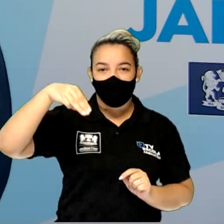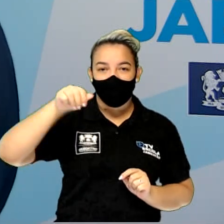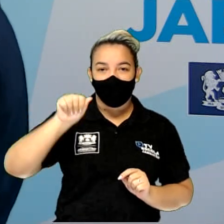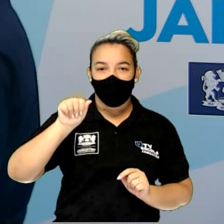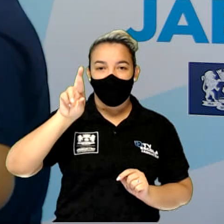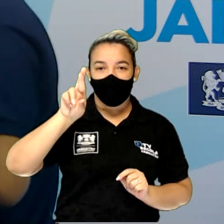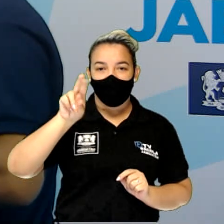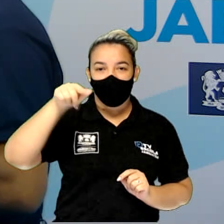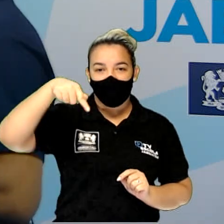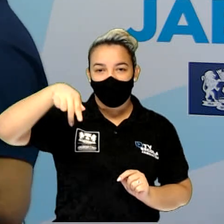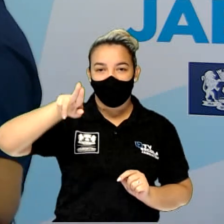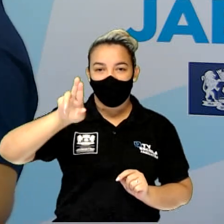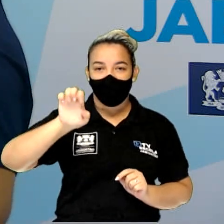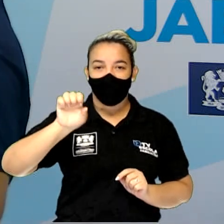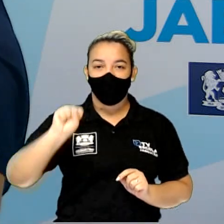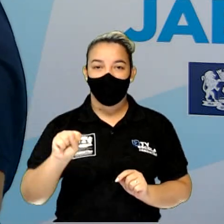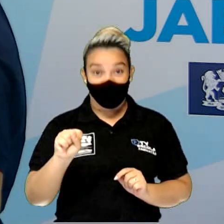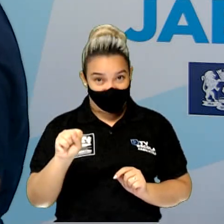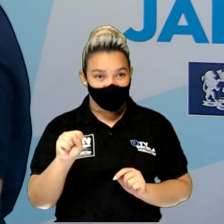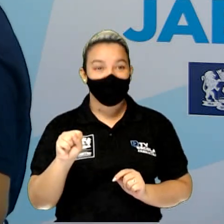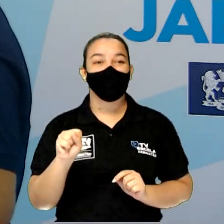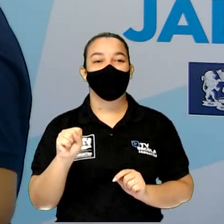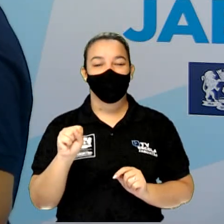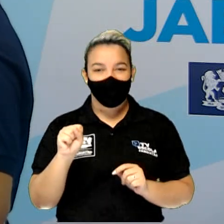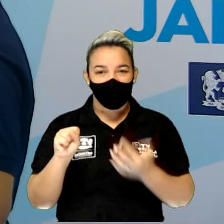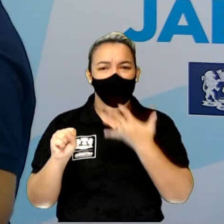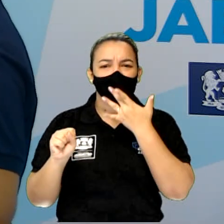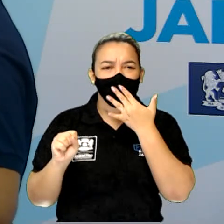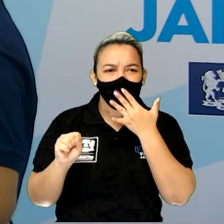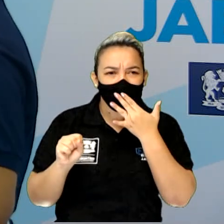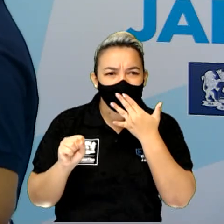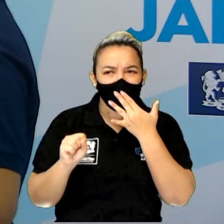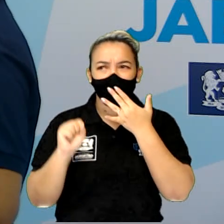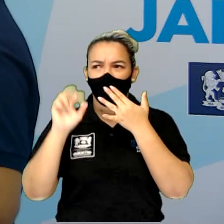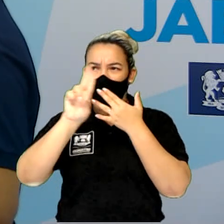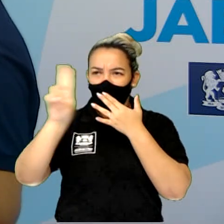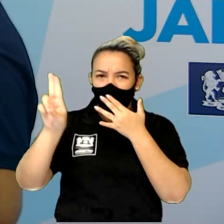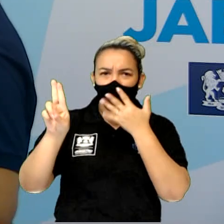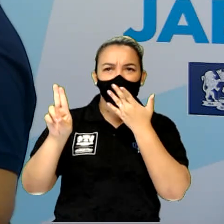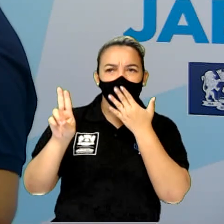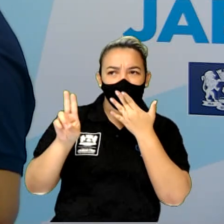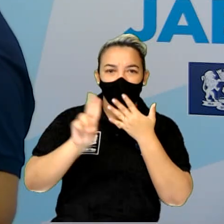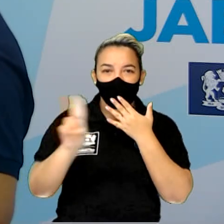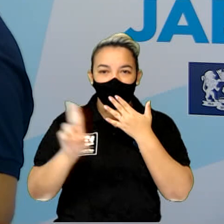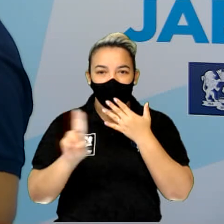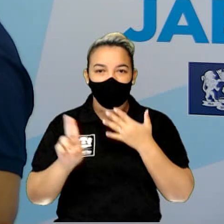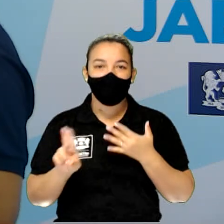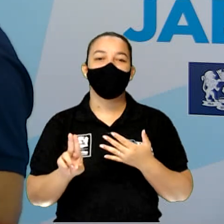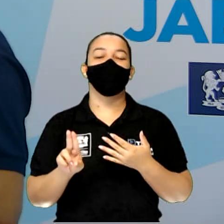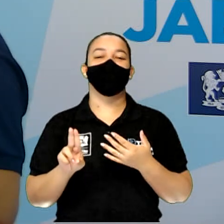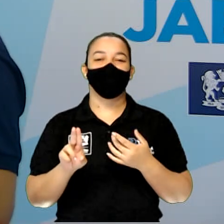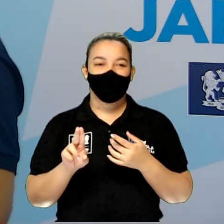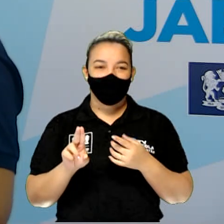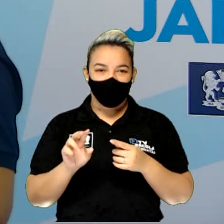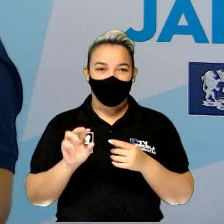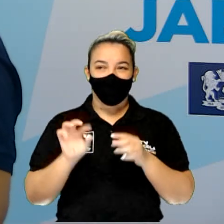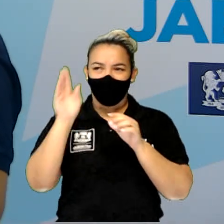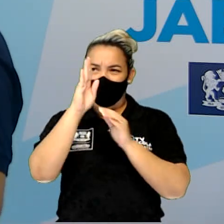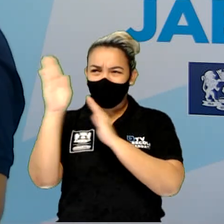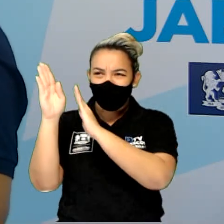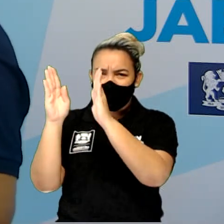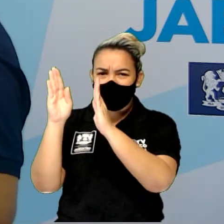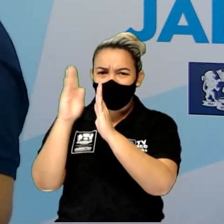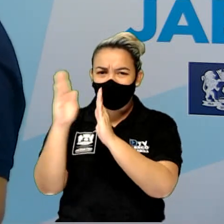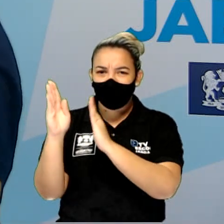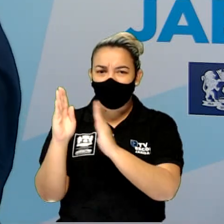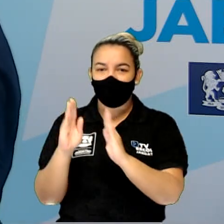escandinava, que a gente tem península escandinava aqui. A península itálica aqui. A península ibérica aqui. A